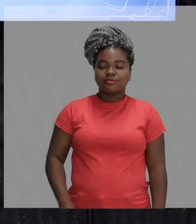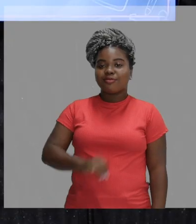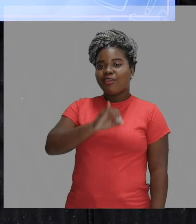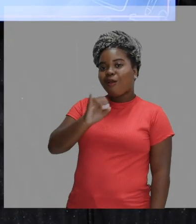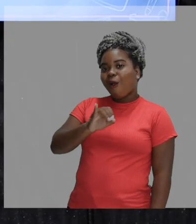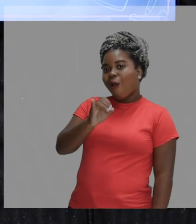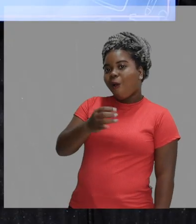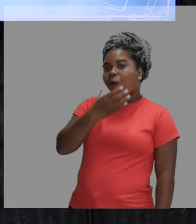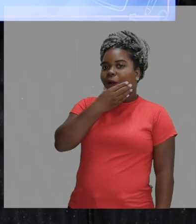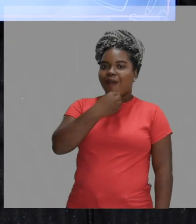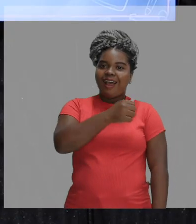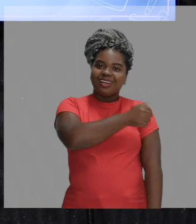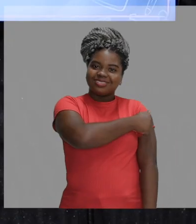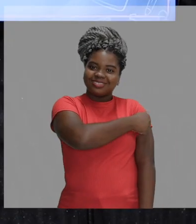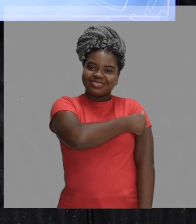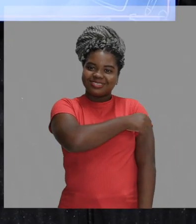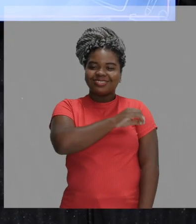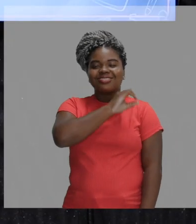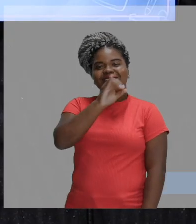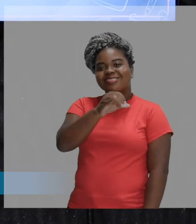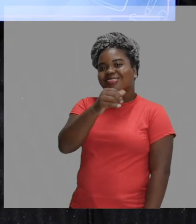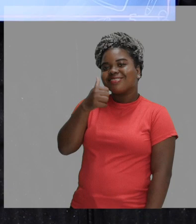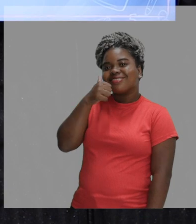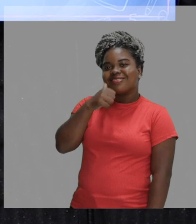Olá aluno, olá aluna.